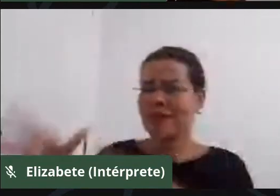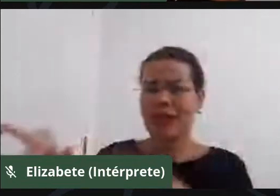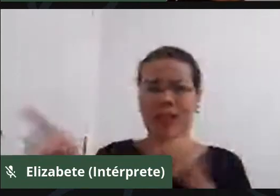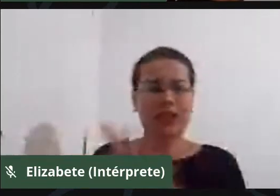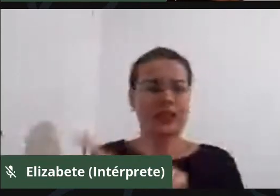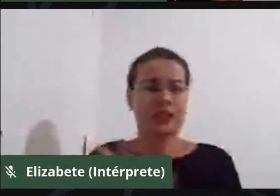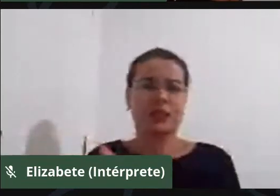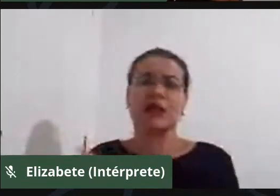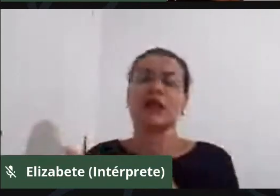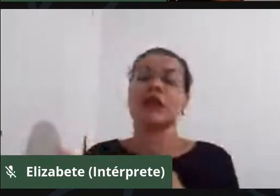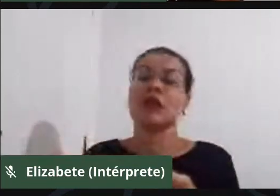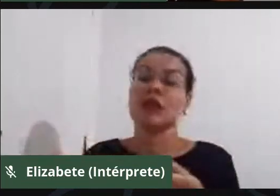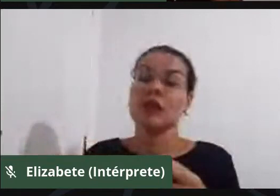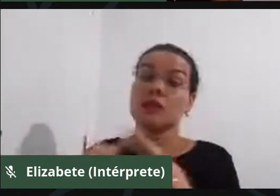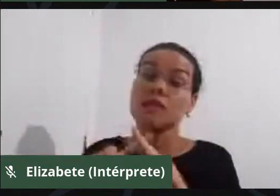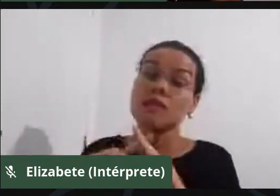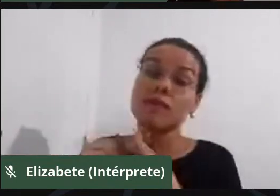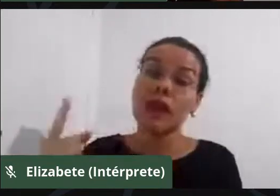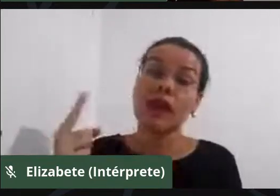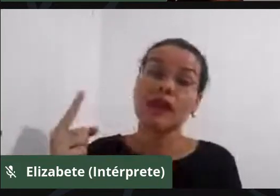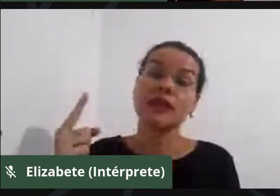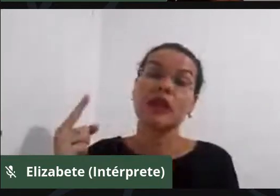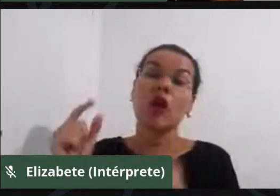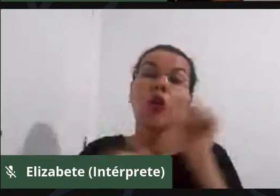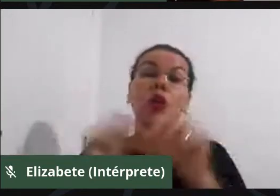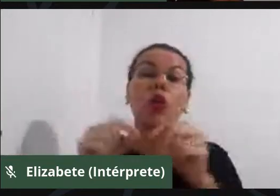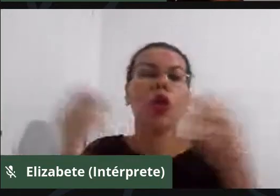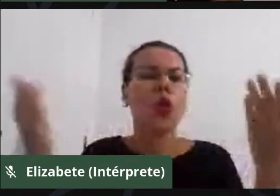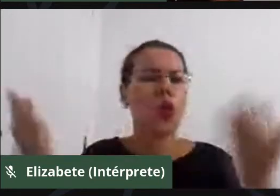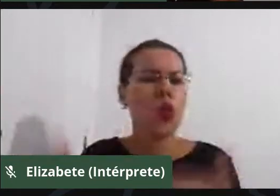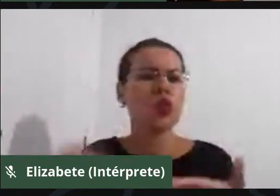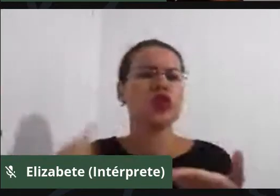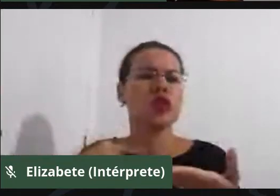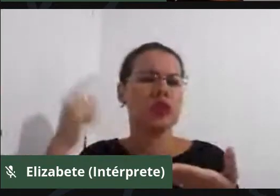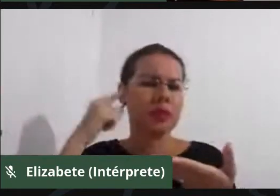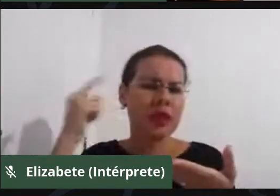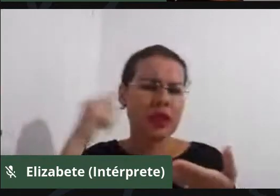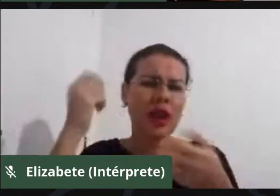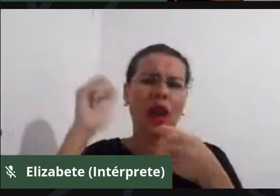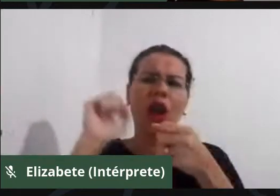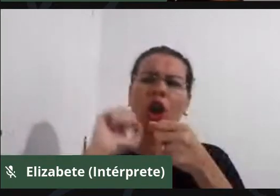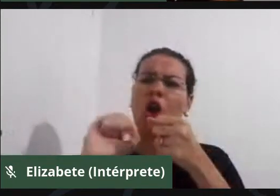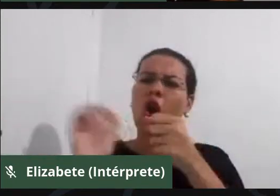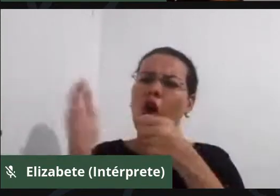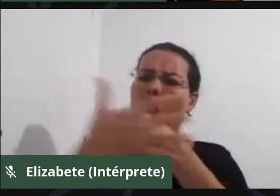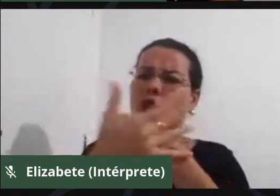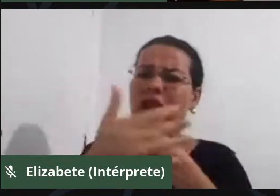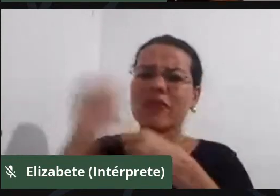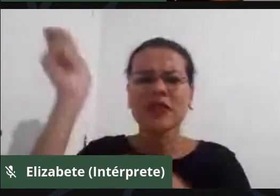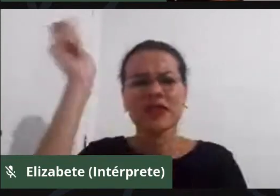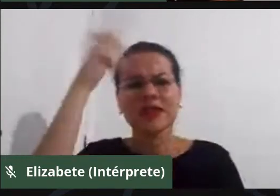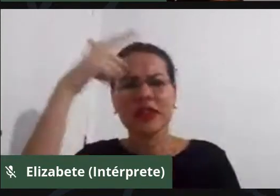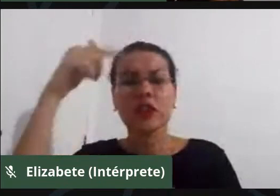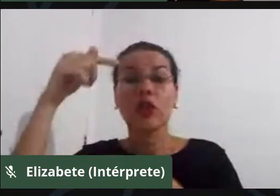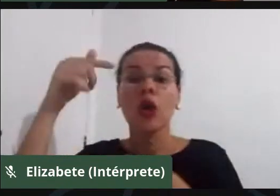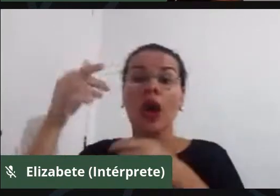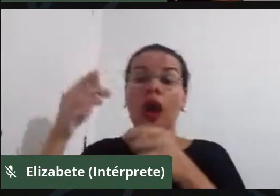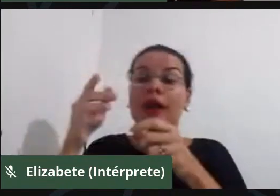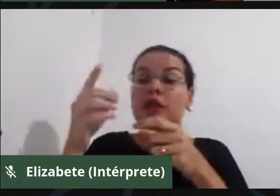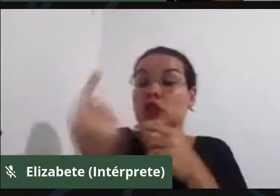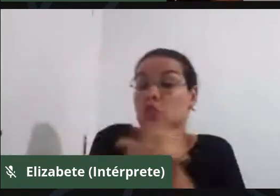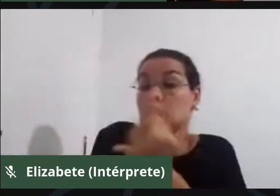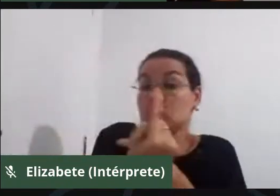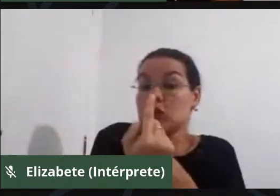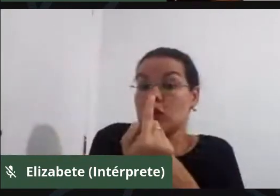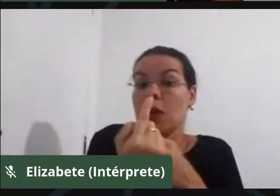por mais que a gente esteja enfrentando uma pandemia, a gente, nesse período de isolamento, aqui na comunidade, a gente foi para as